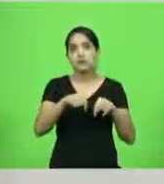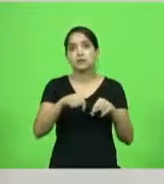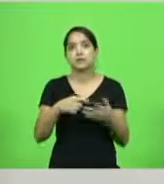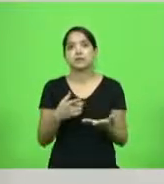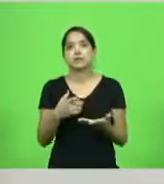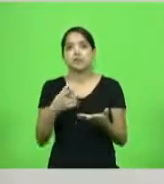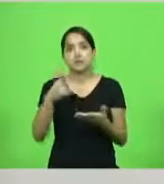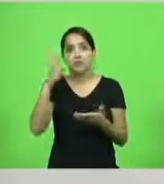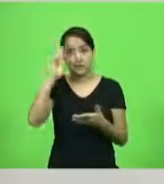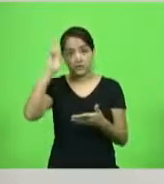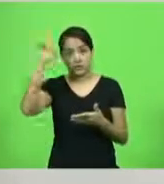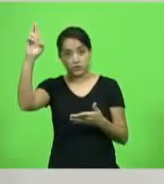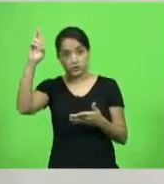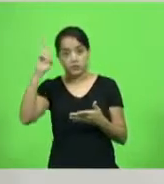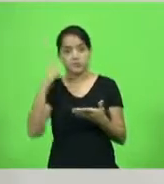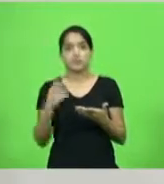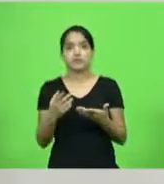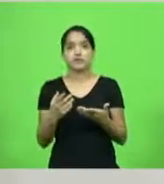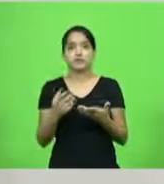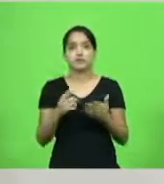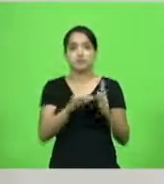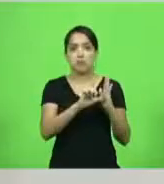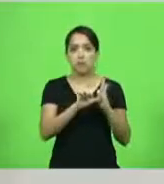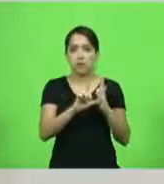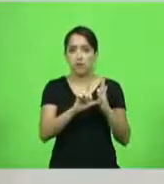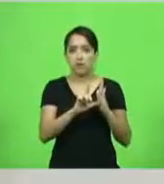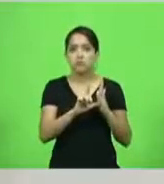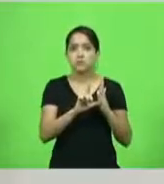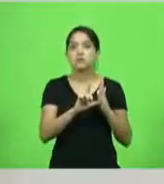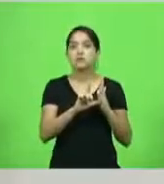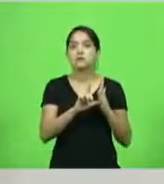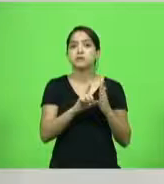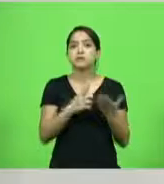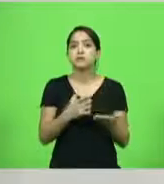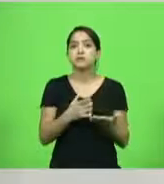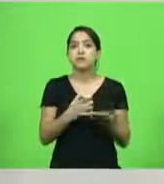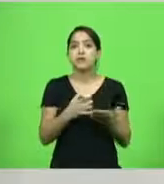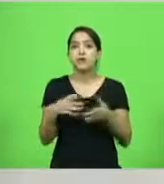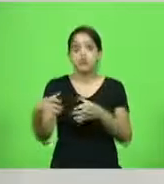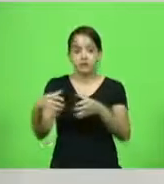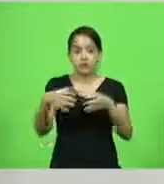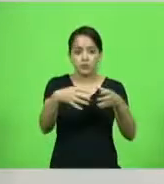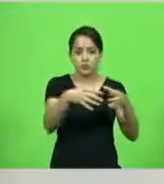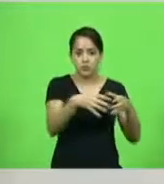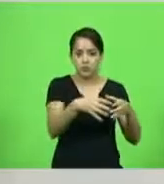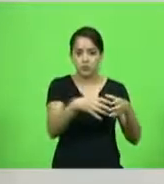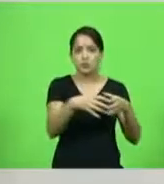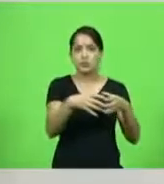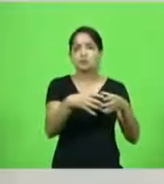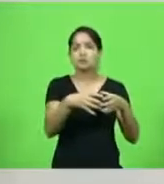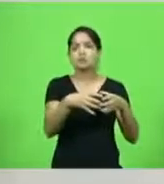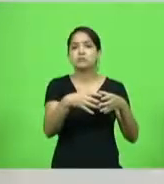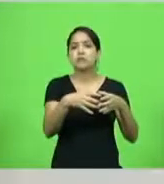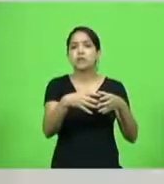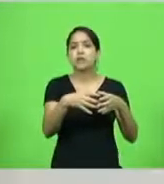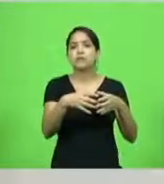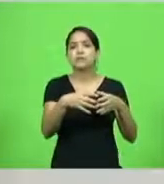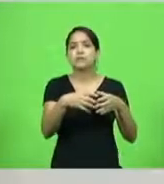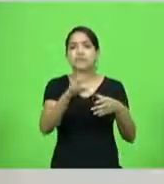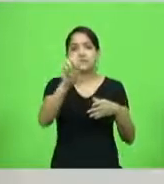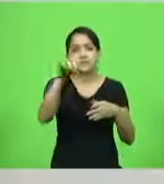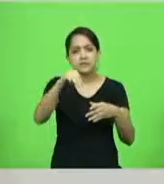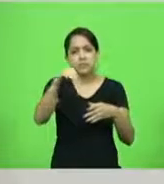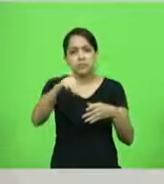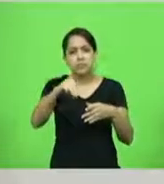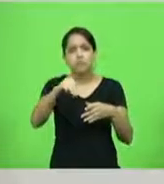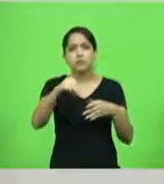balanças na panificadora dele. Aí chegou a equipe do Inmetro lá, em cinco minutos, colocaram um pezinho em